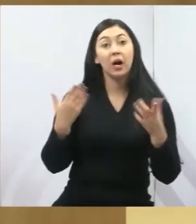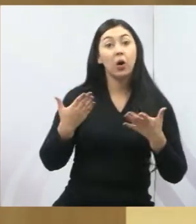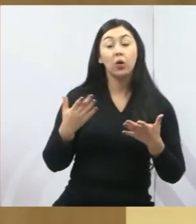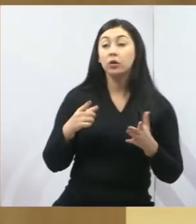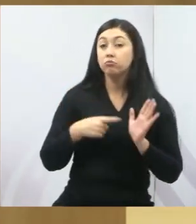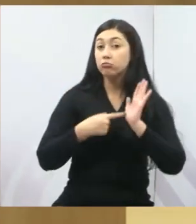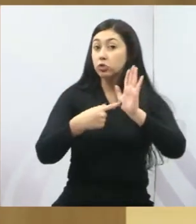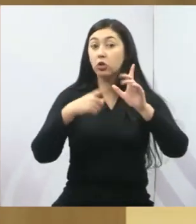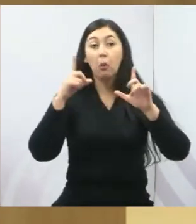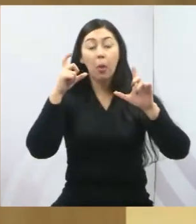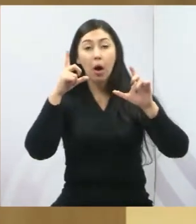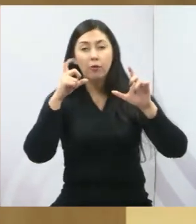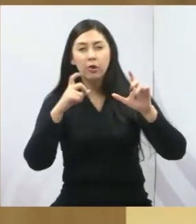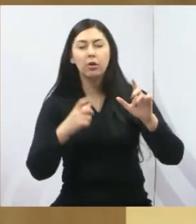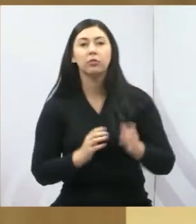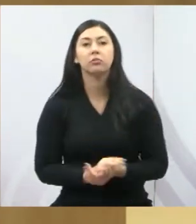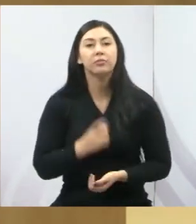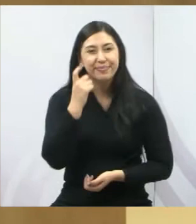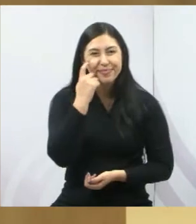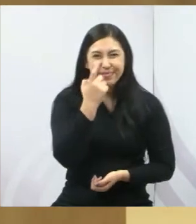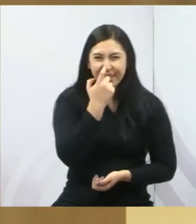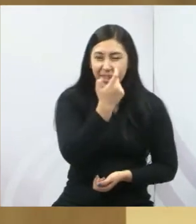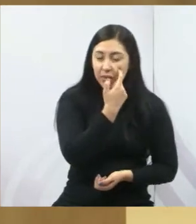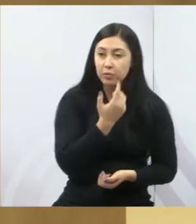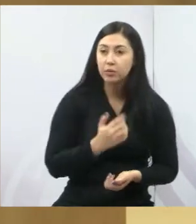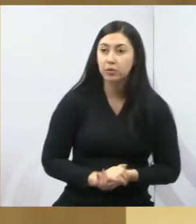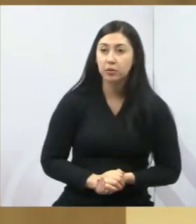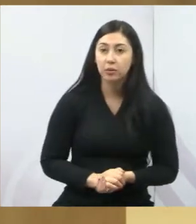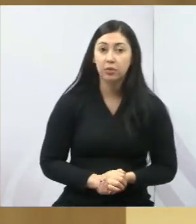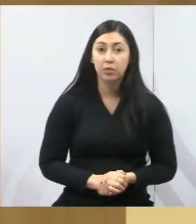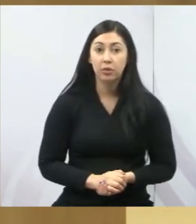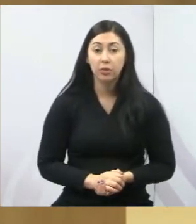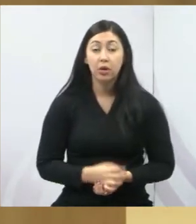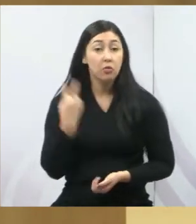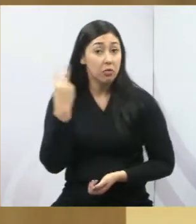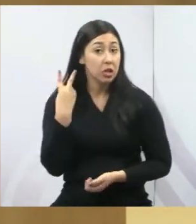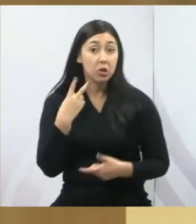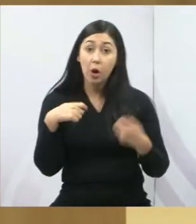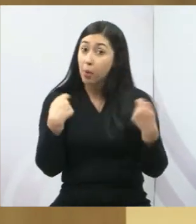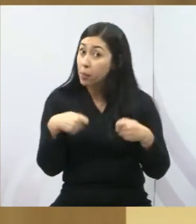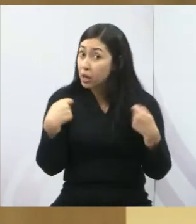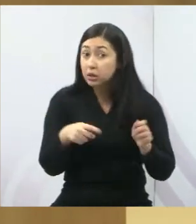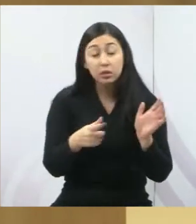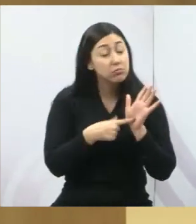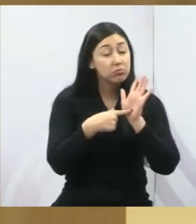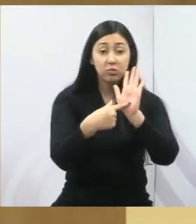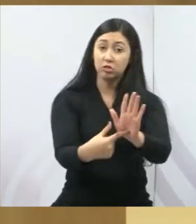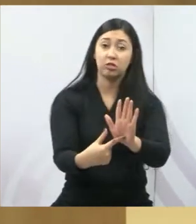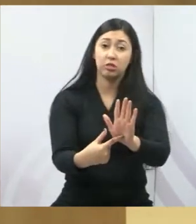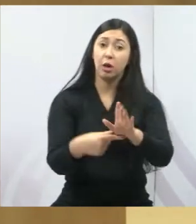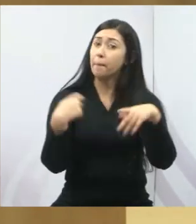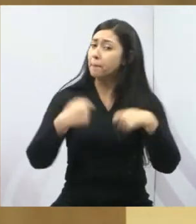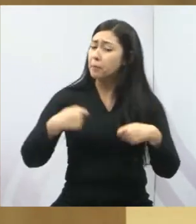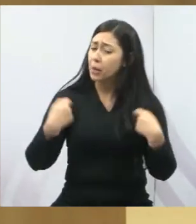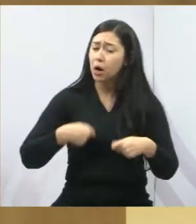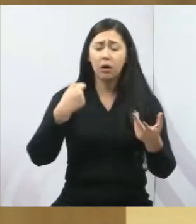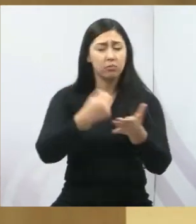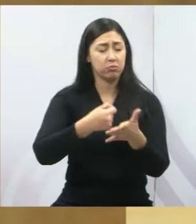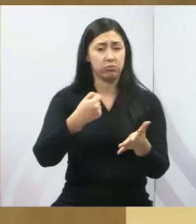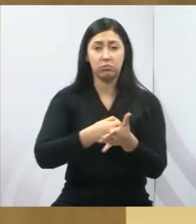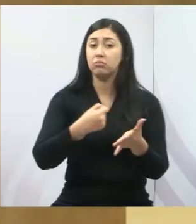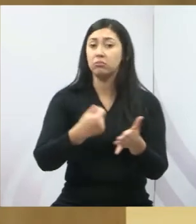do Meia Lua, né? Vazamento. Então, é assim que é o mandato de vereador. A gente precisa fazer a cobrança.